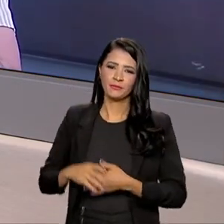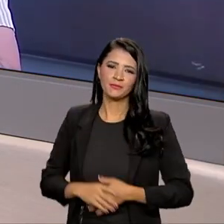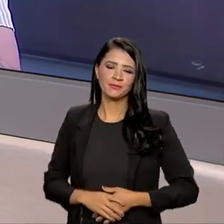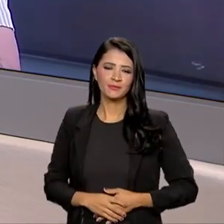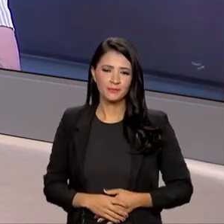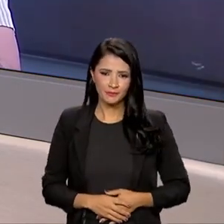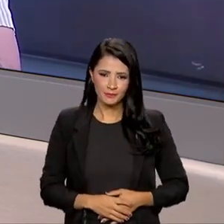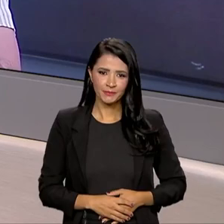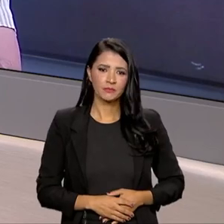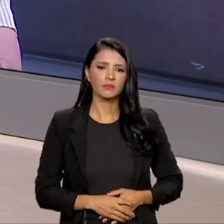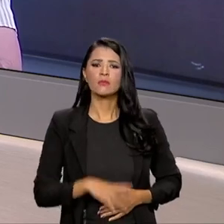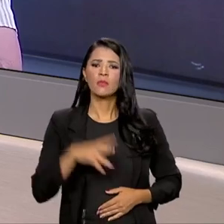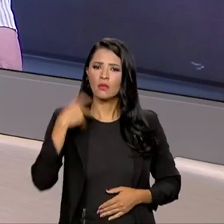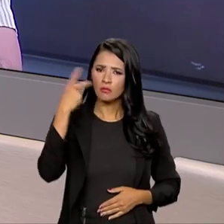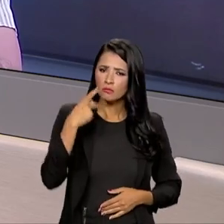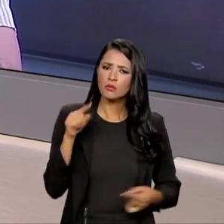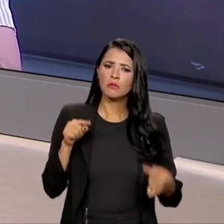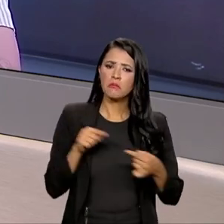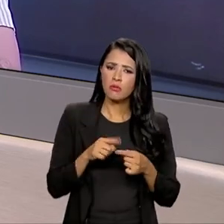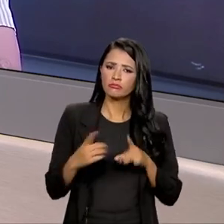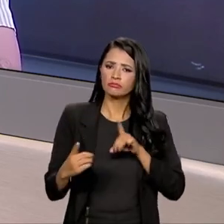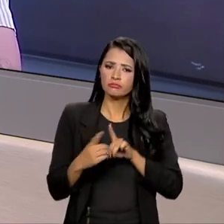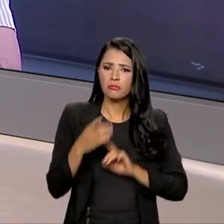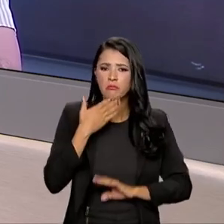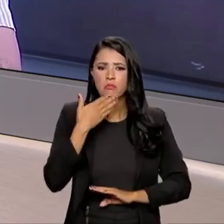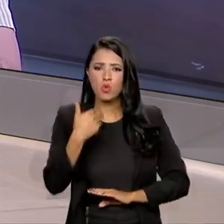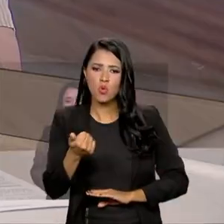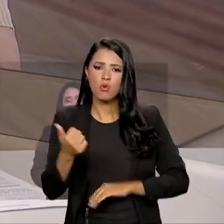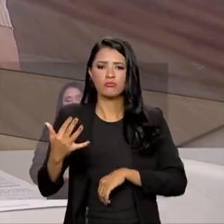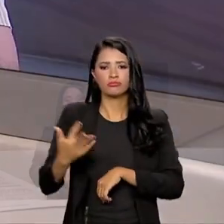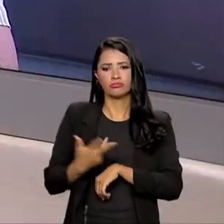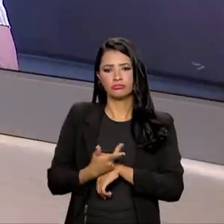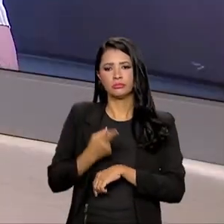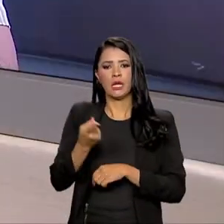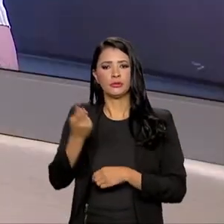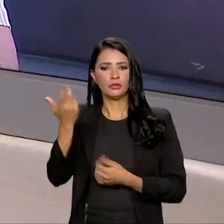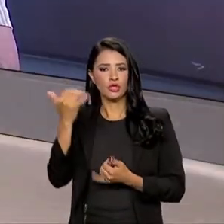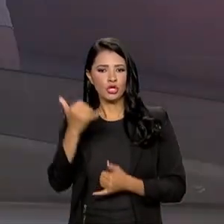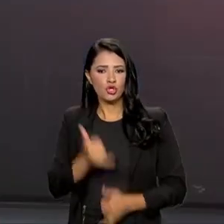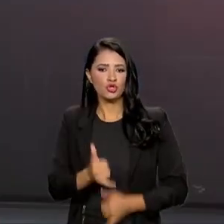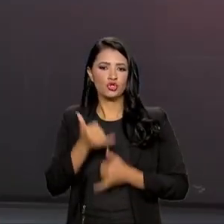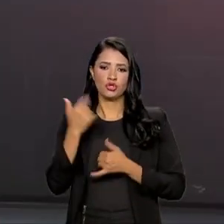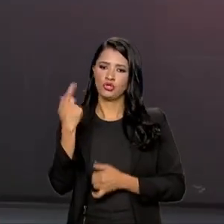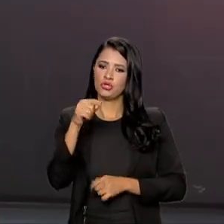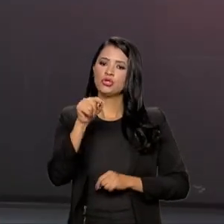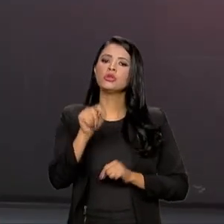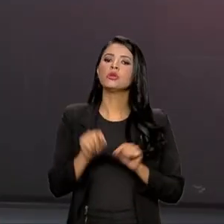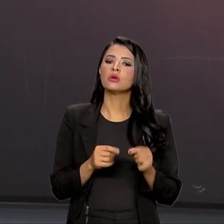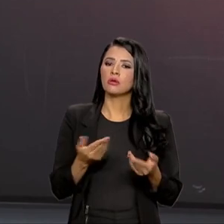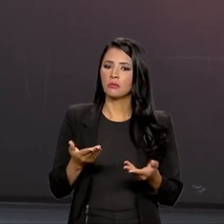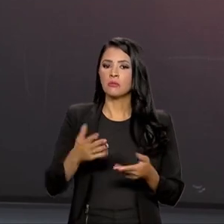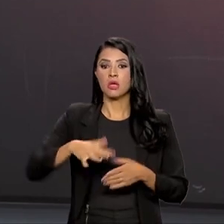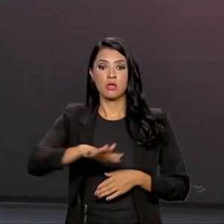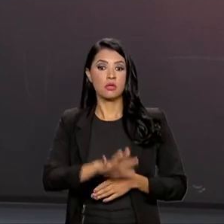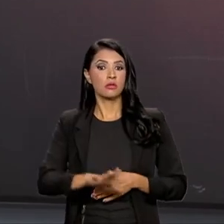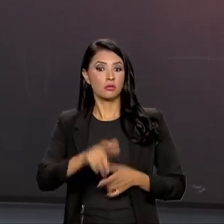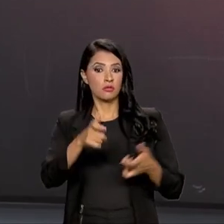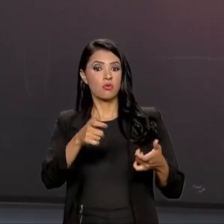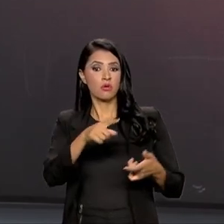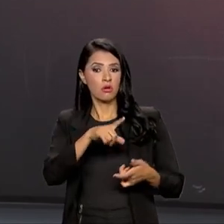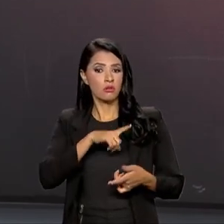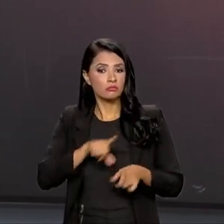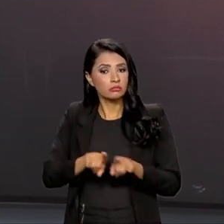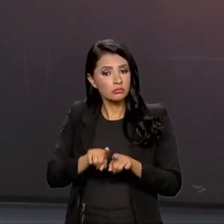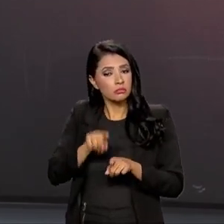As políticas para atender, melhorar a qualidade do suprimento de energia para a região, e